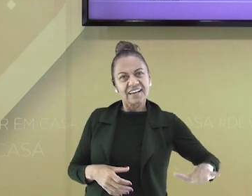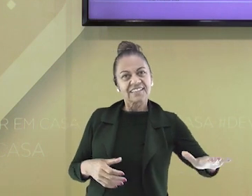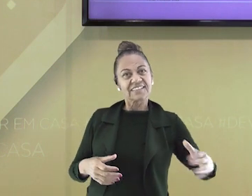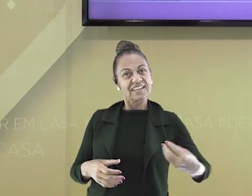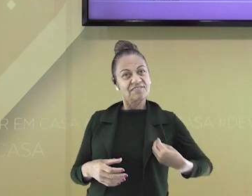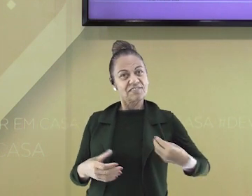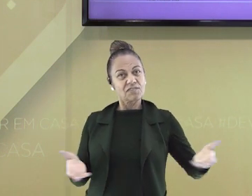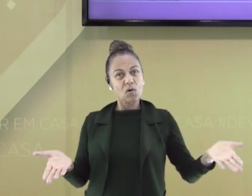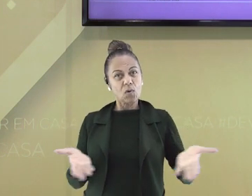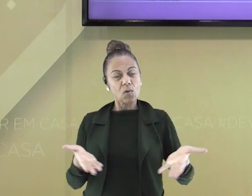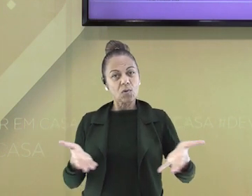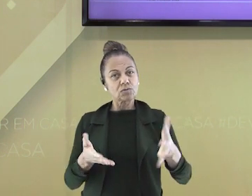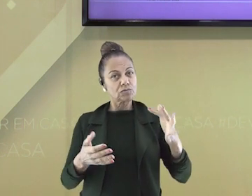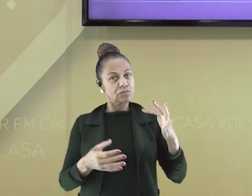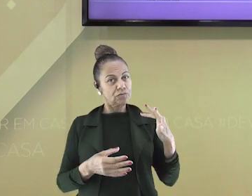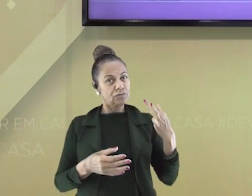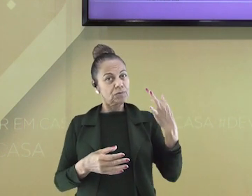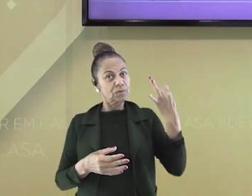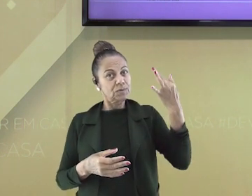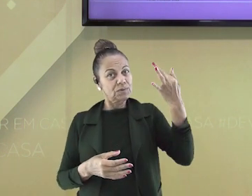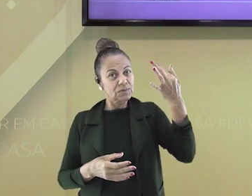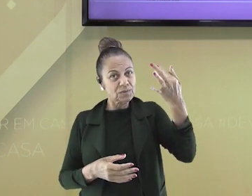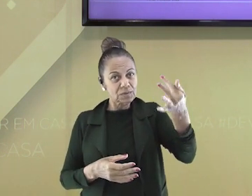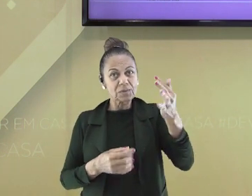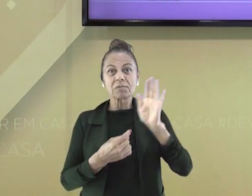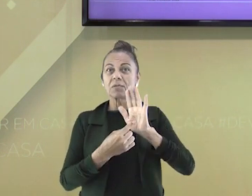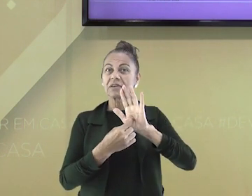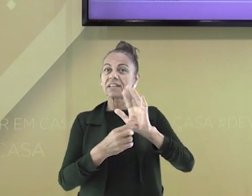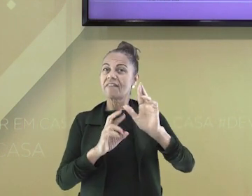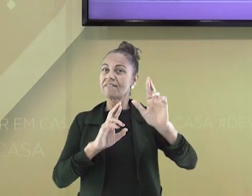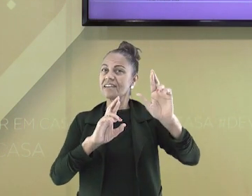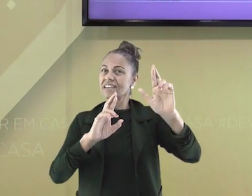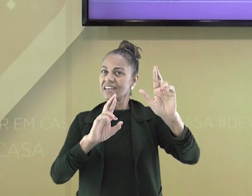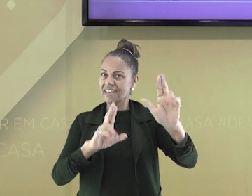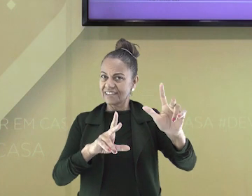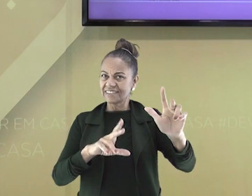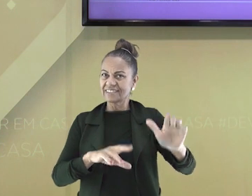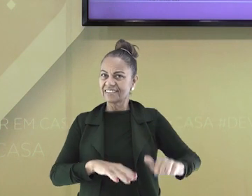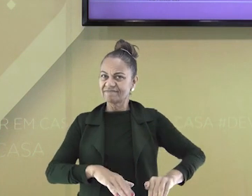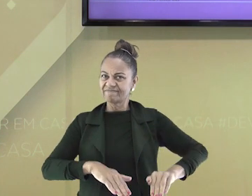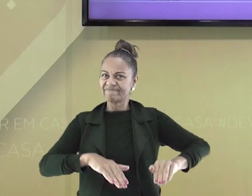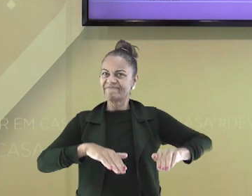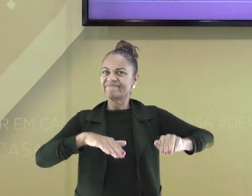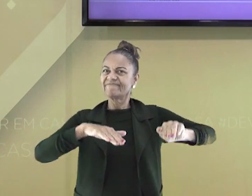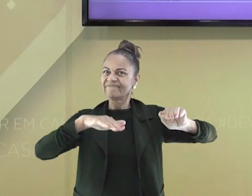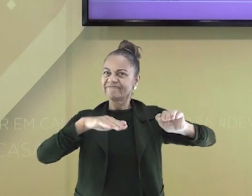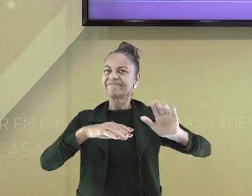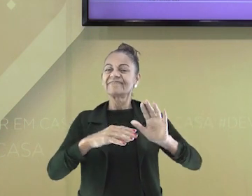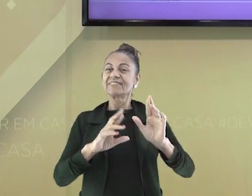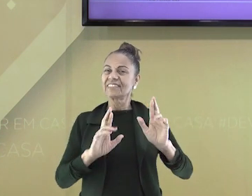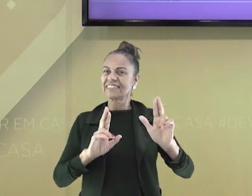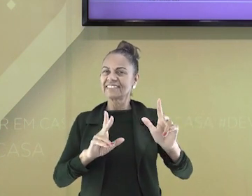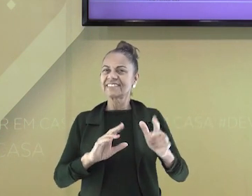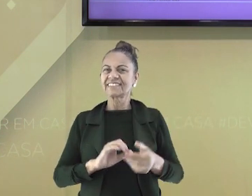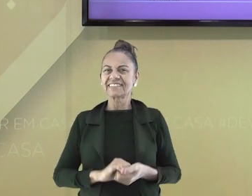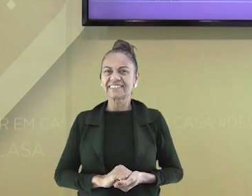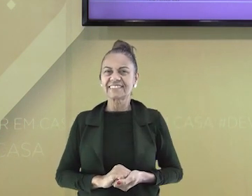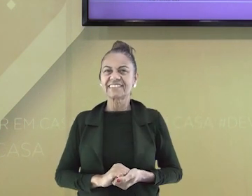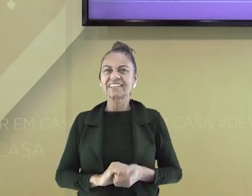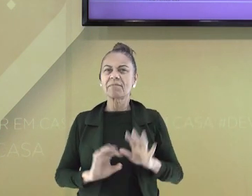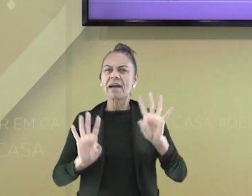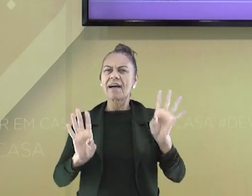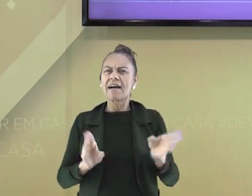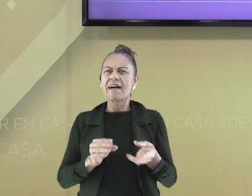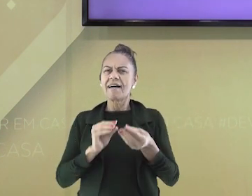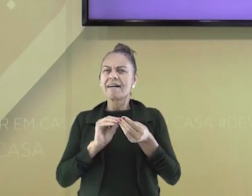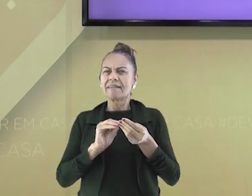crianças, vivem hoje, vai fazer toda a diferença quando vocês crescerem. Para